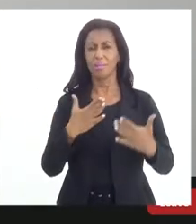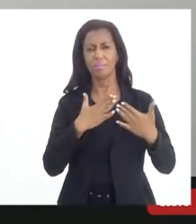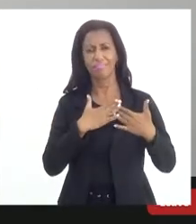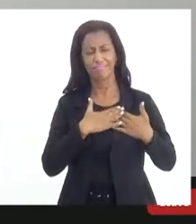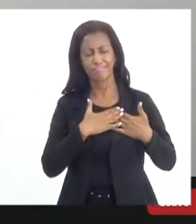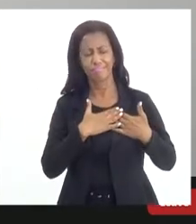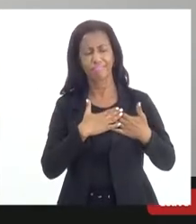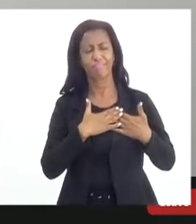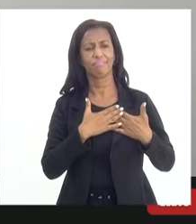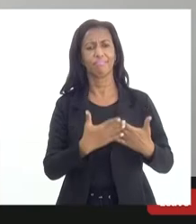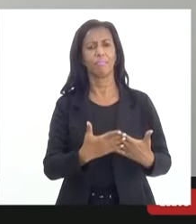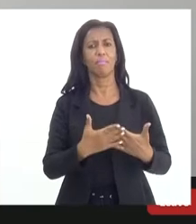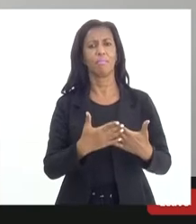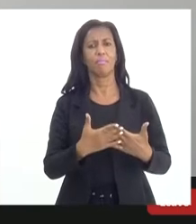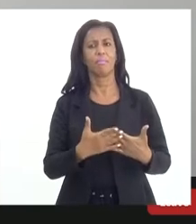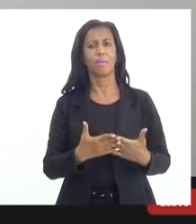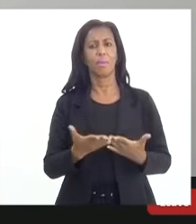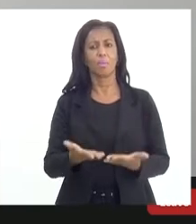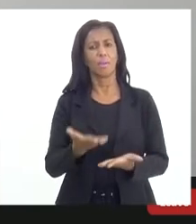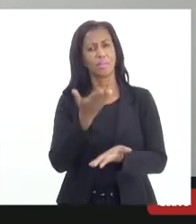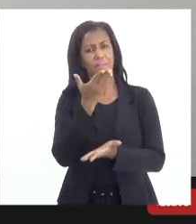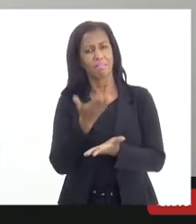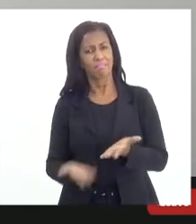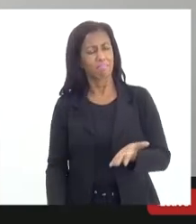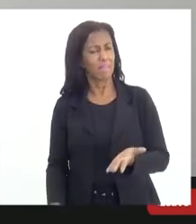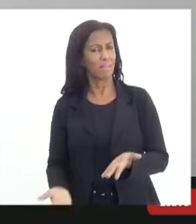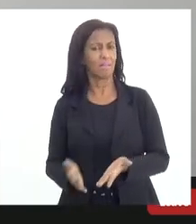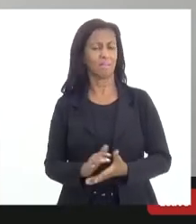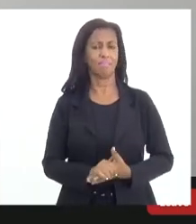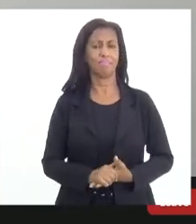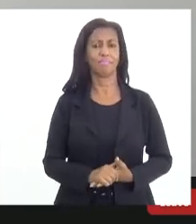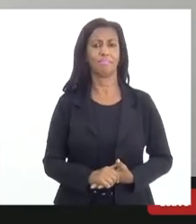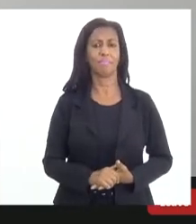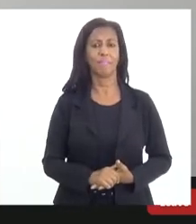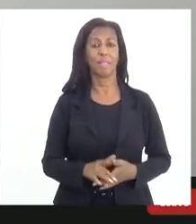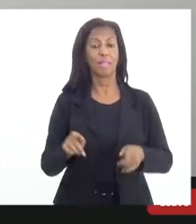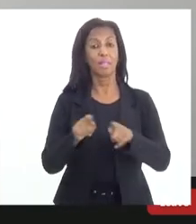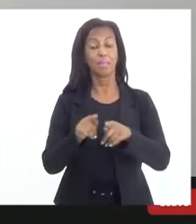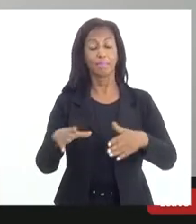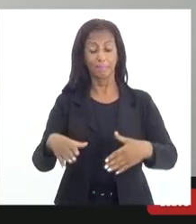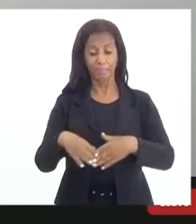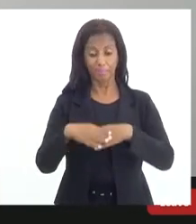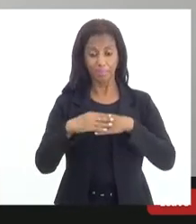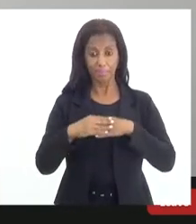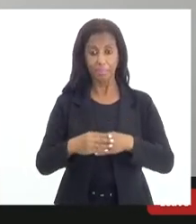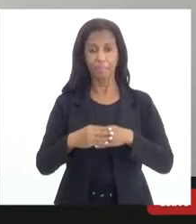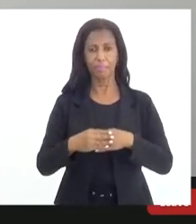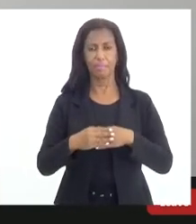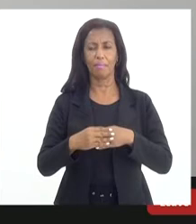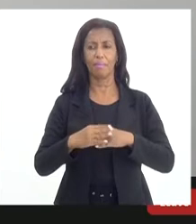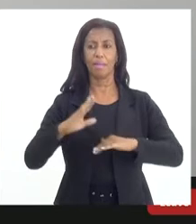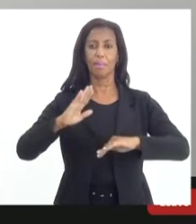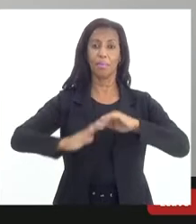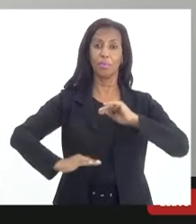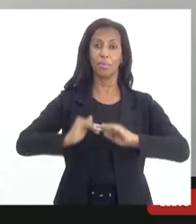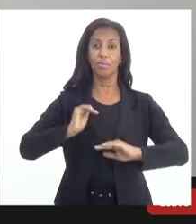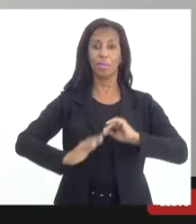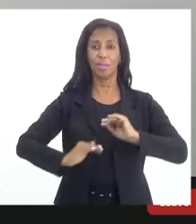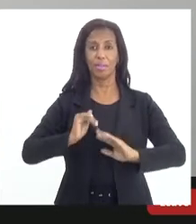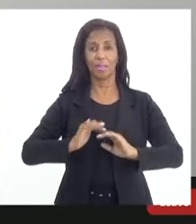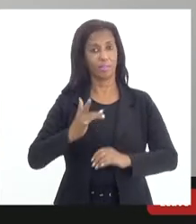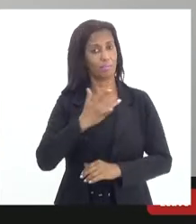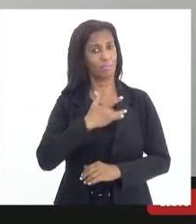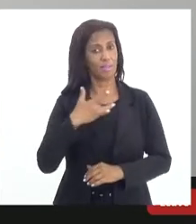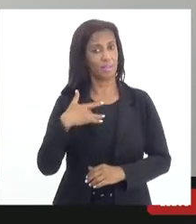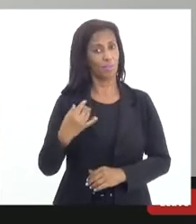por essa perda tão sensível. Quero cumprimentar, sim, profissionais da